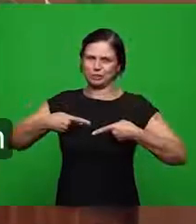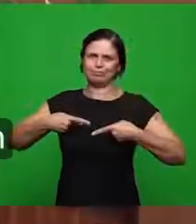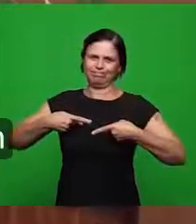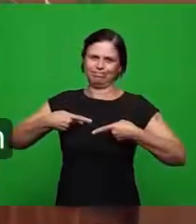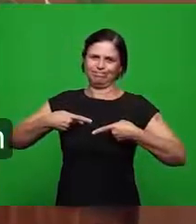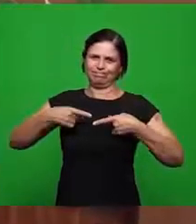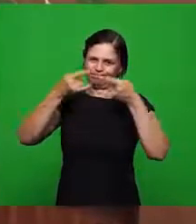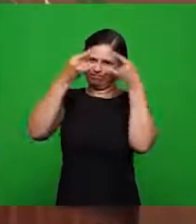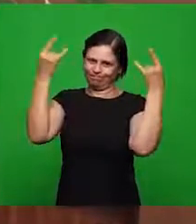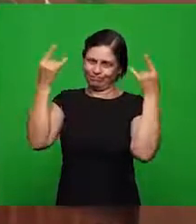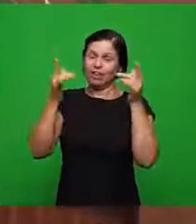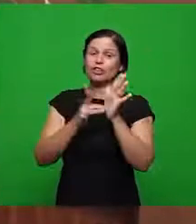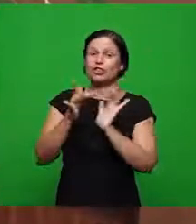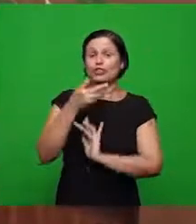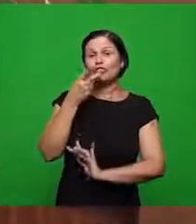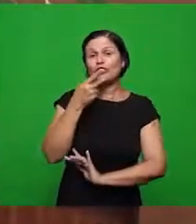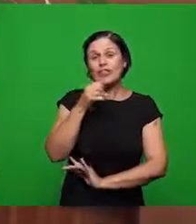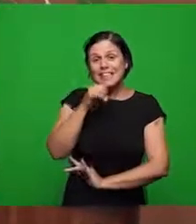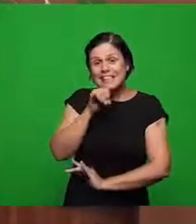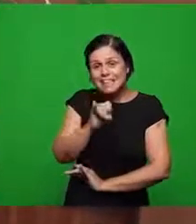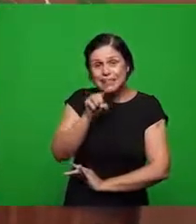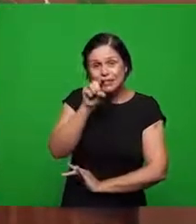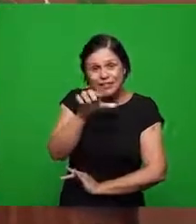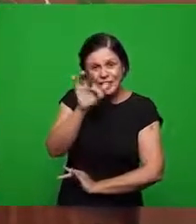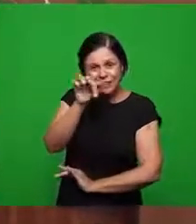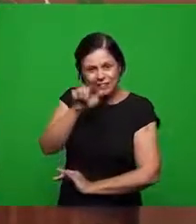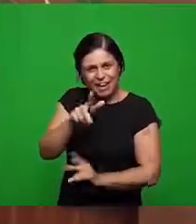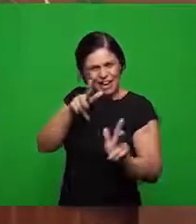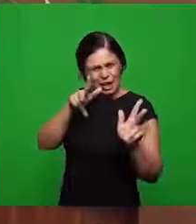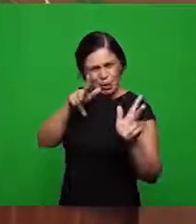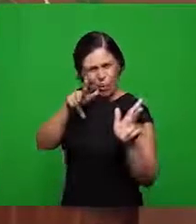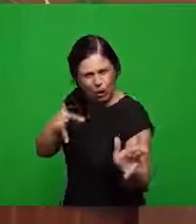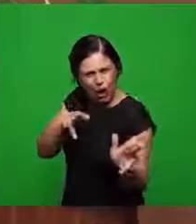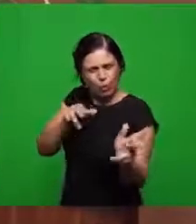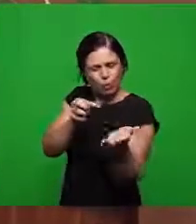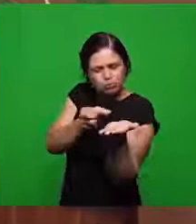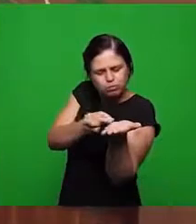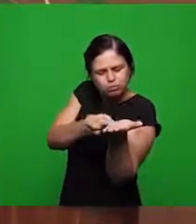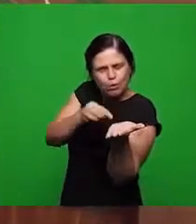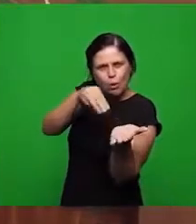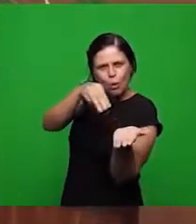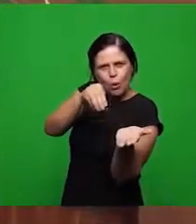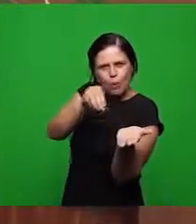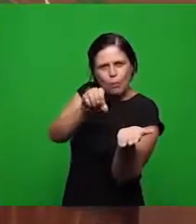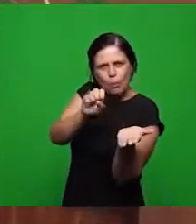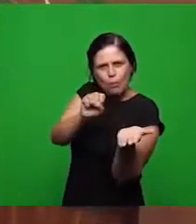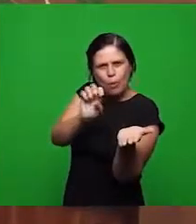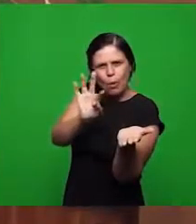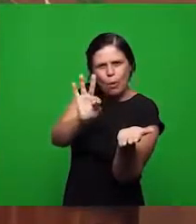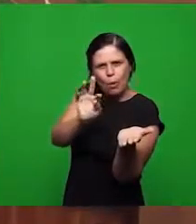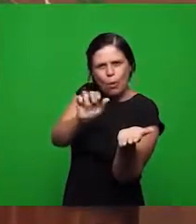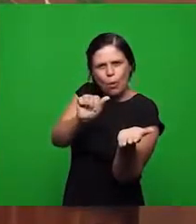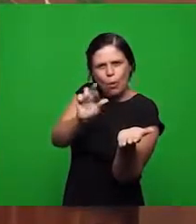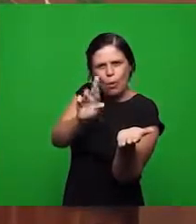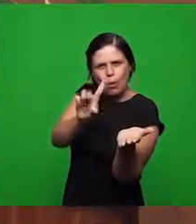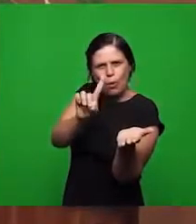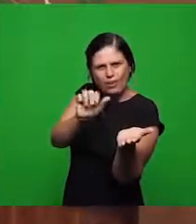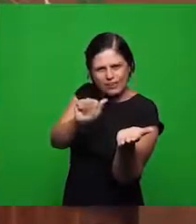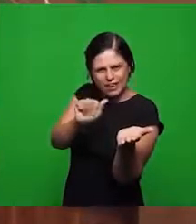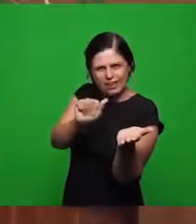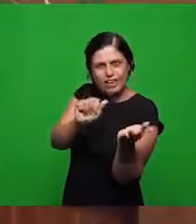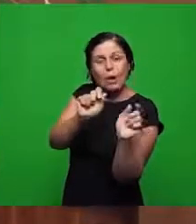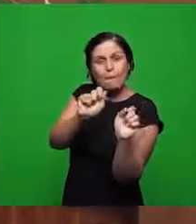quem tiver fé como um grão de mostarda quer dizer a fé que está dentro do grão de mostarda pode